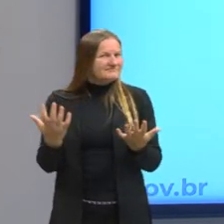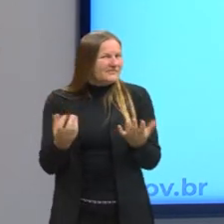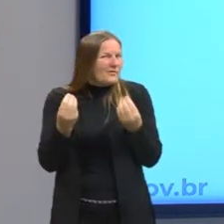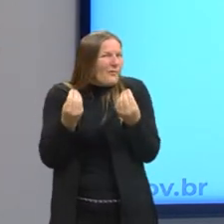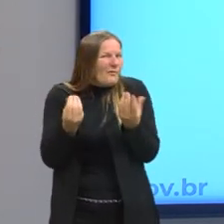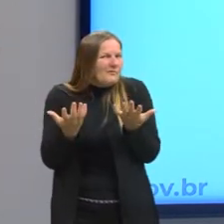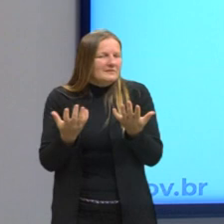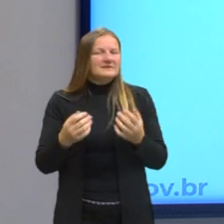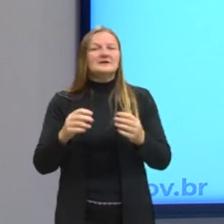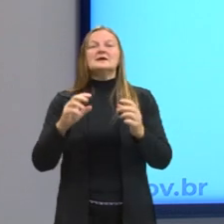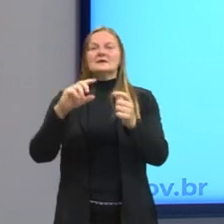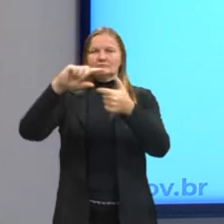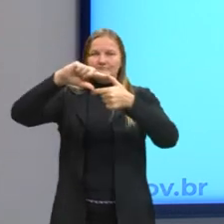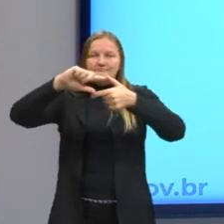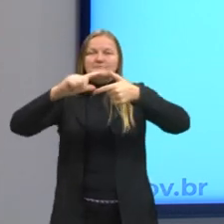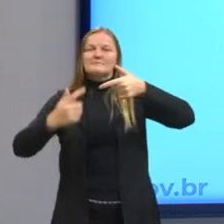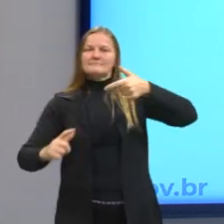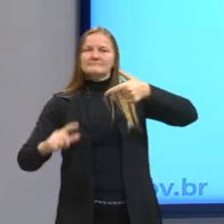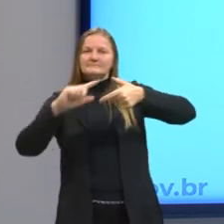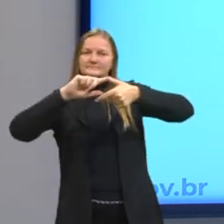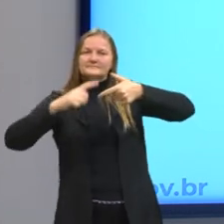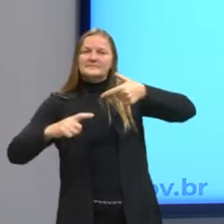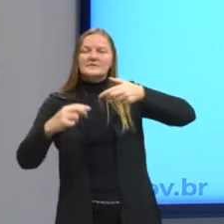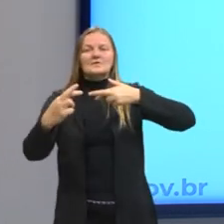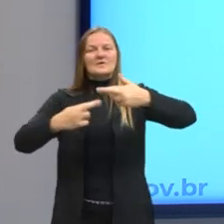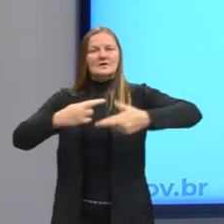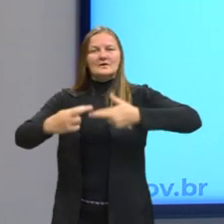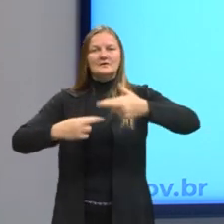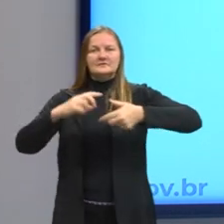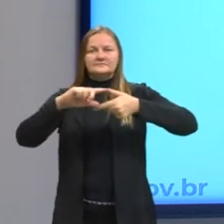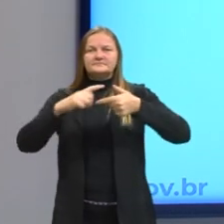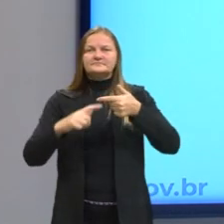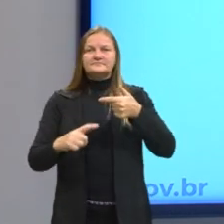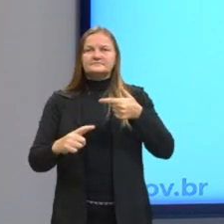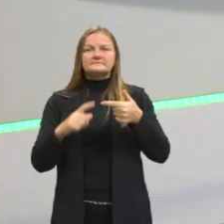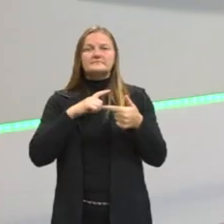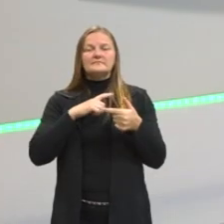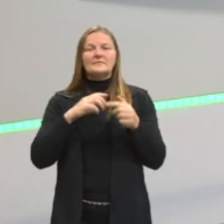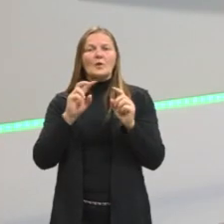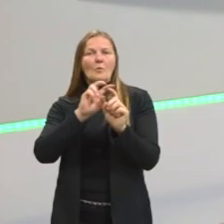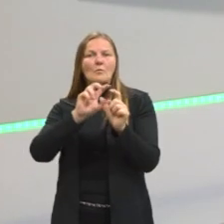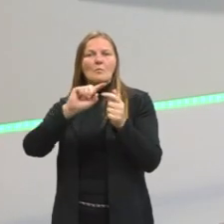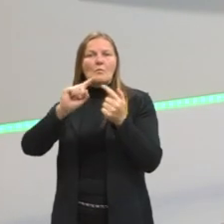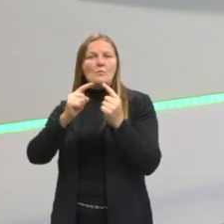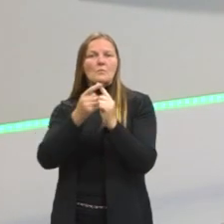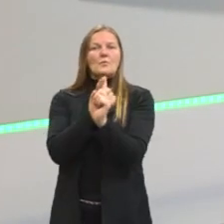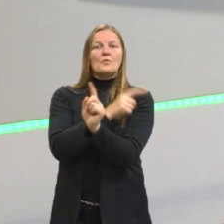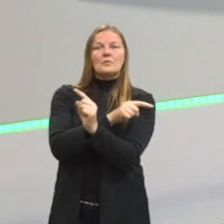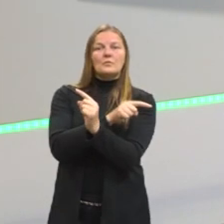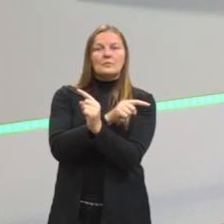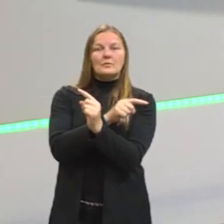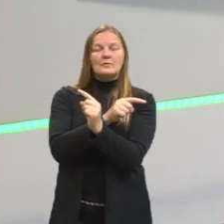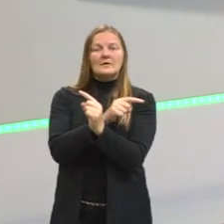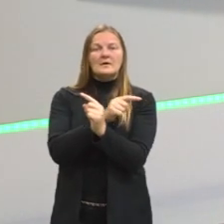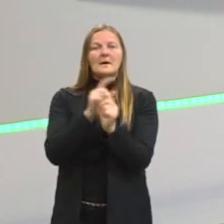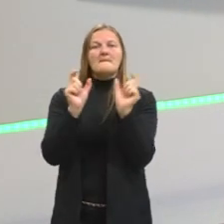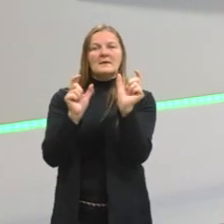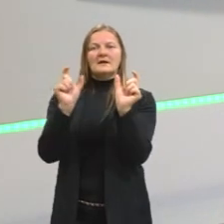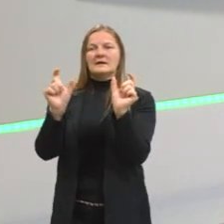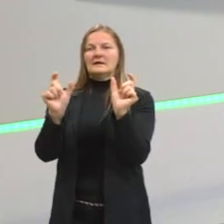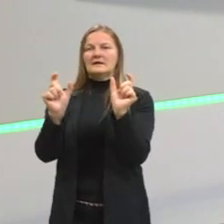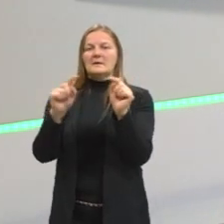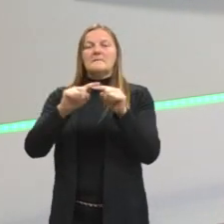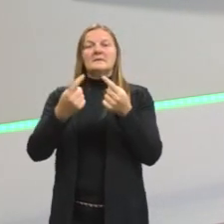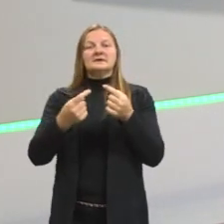O paradoxo tem muito mais relação não só com a oposição do significado básico das palavras,